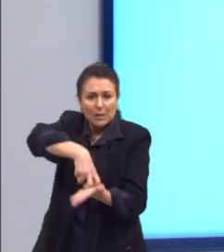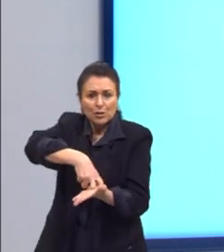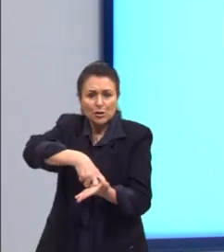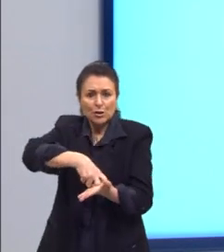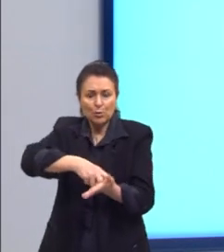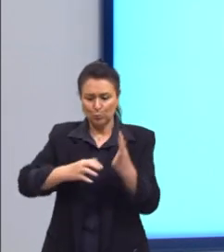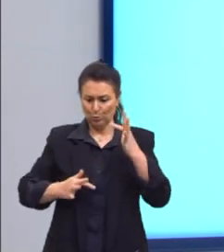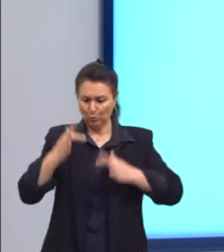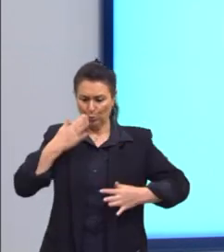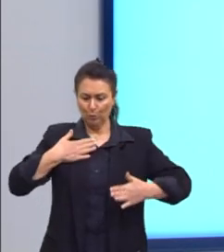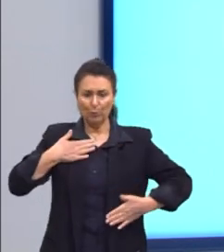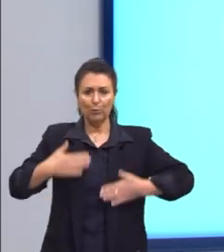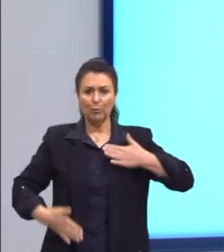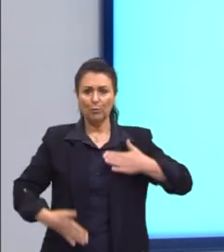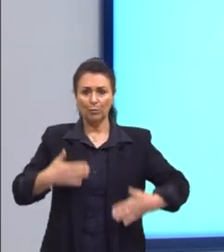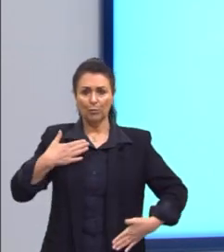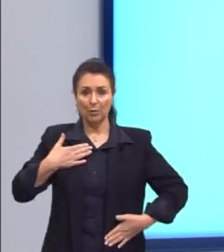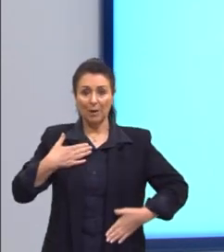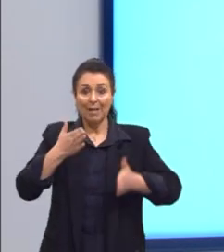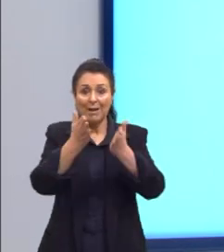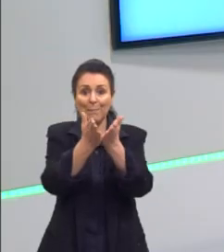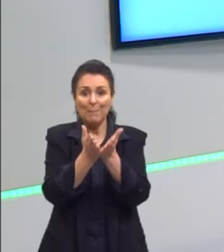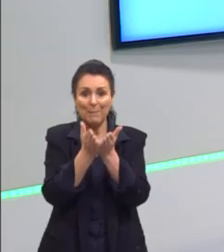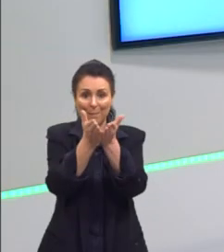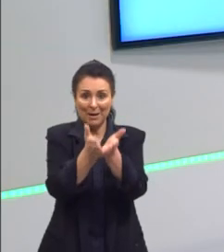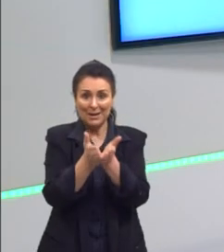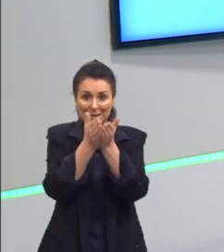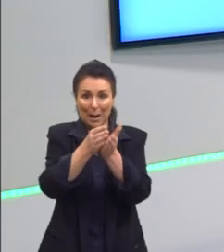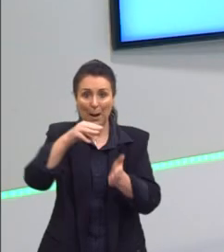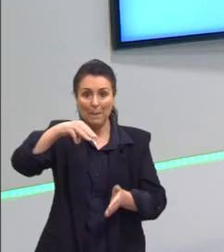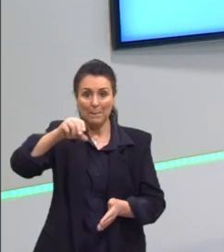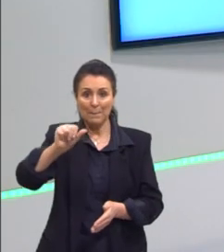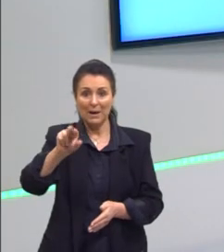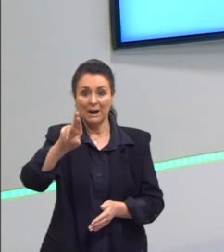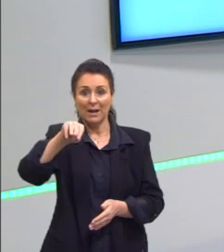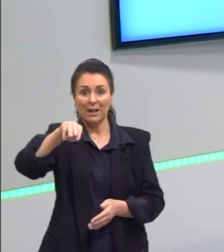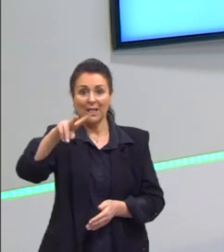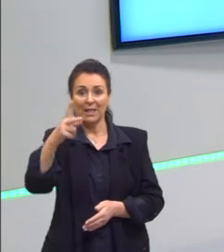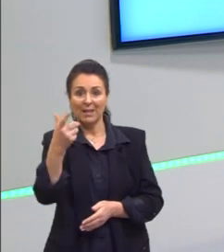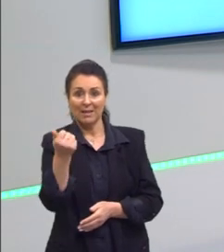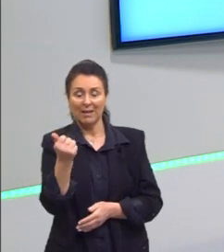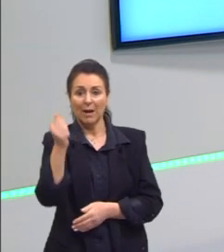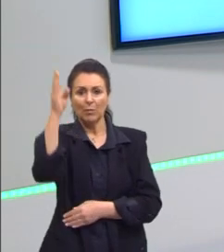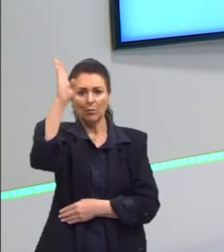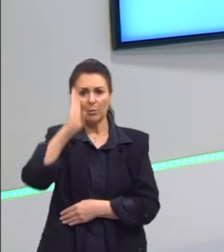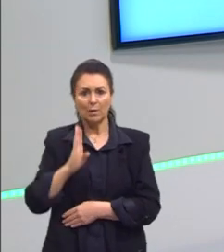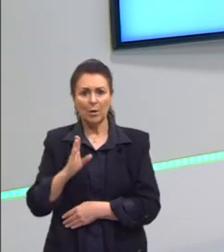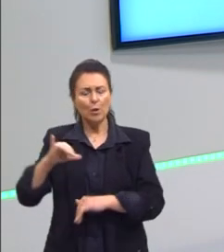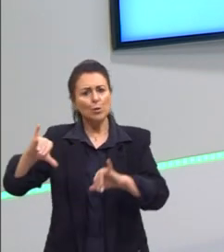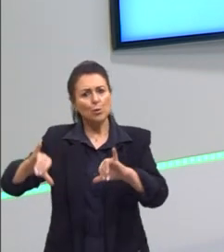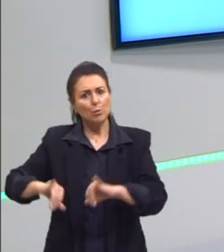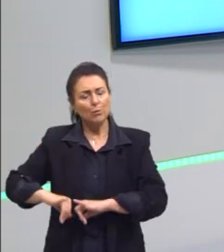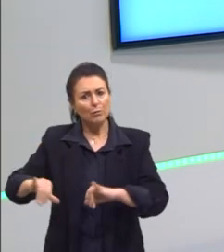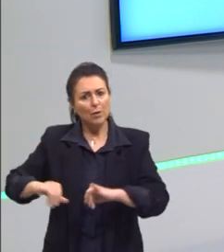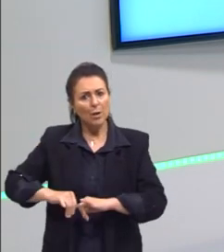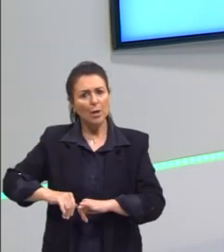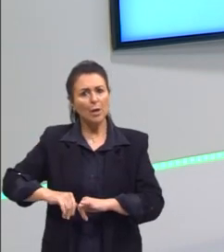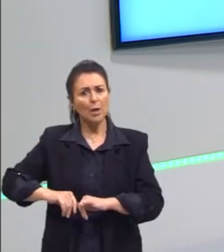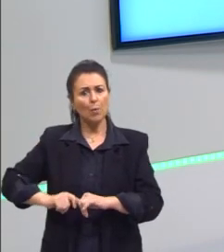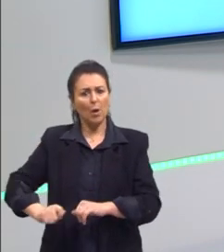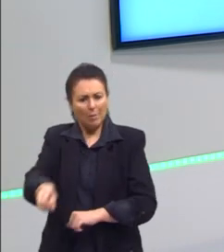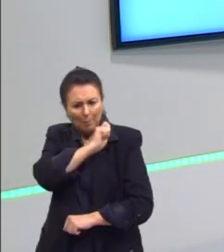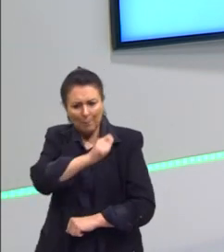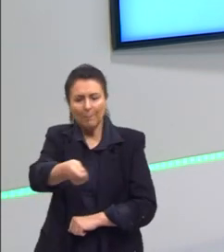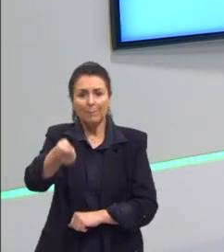marinha tinha muitas pessoas negras, eram marinheiros, faziam parte da marinha do Brasil, e eles sofriam chibatadas, que em